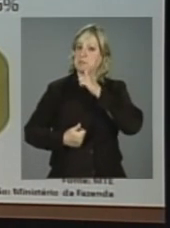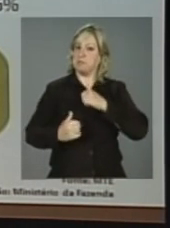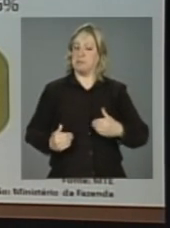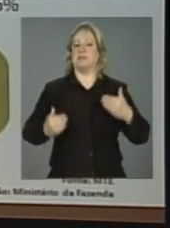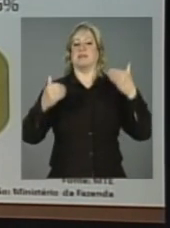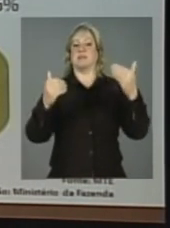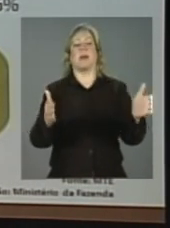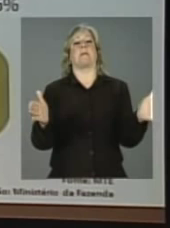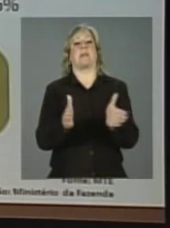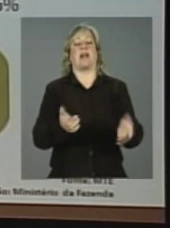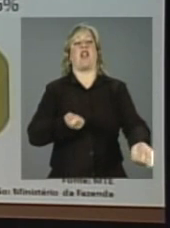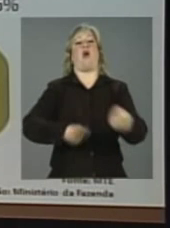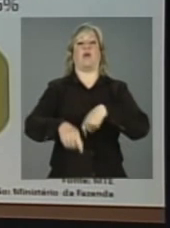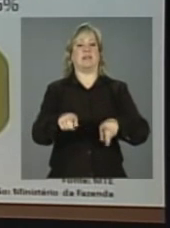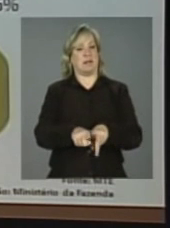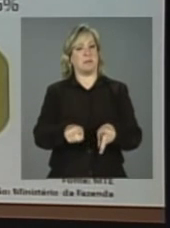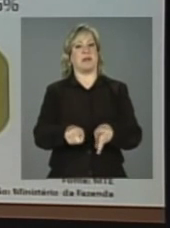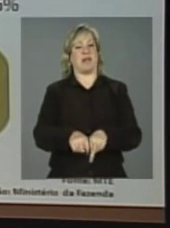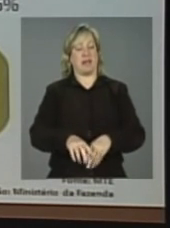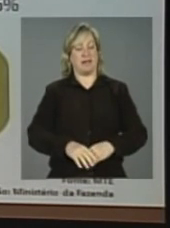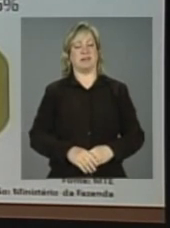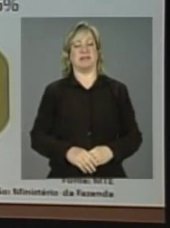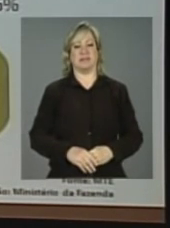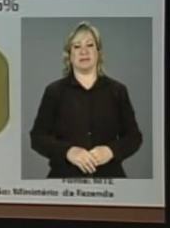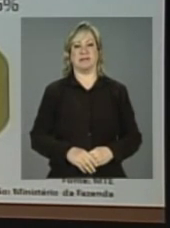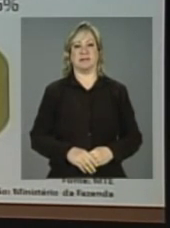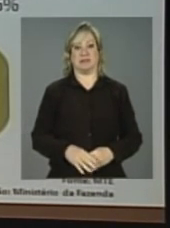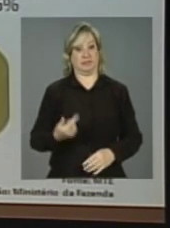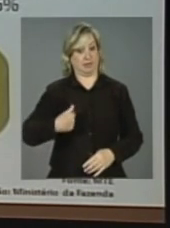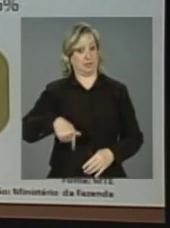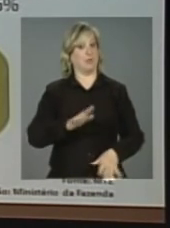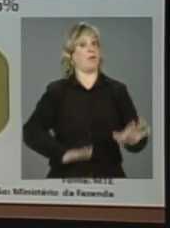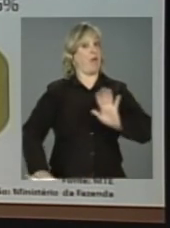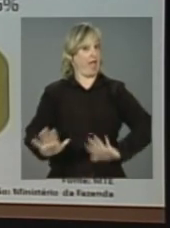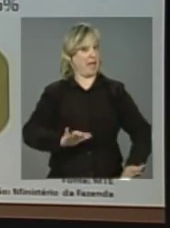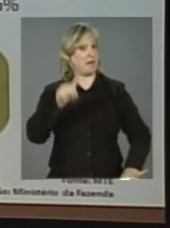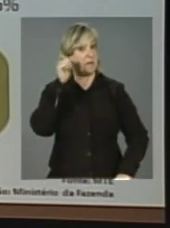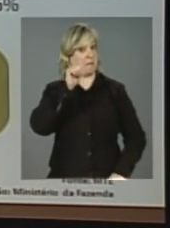nos pequenos negócios. A gente que se cuide.